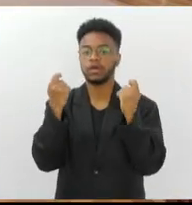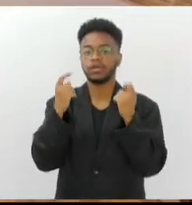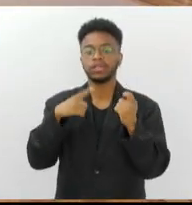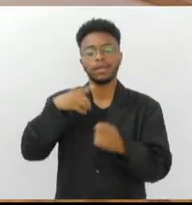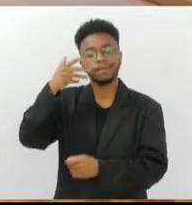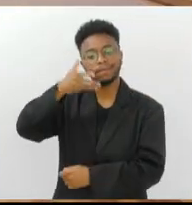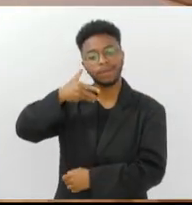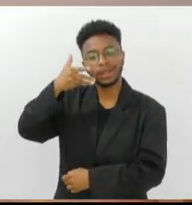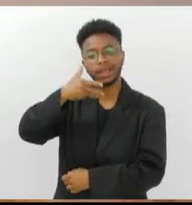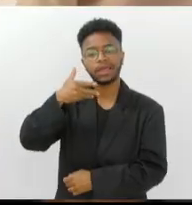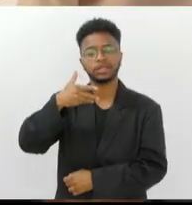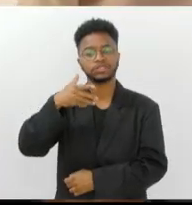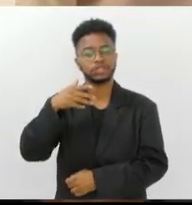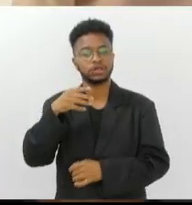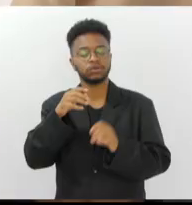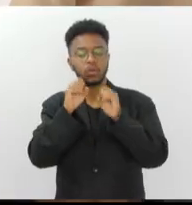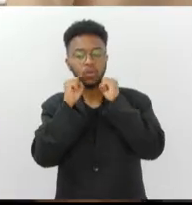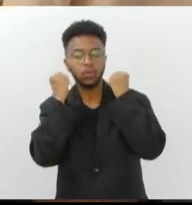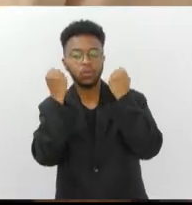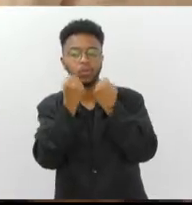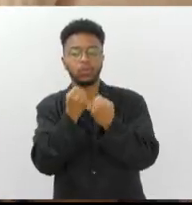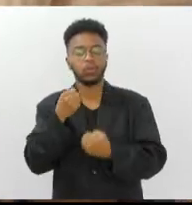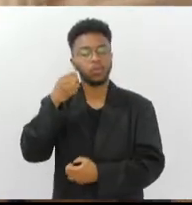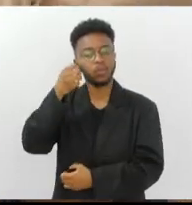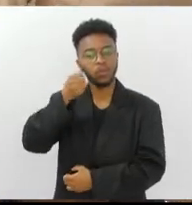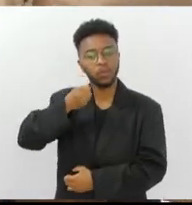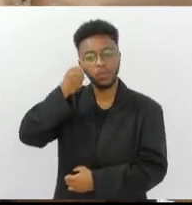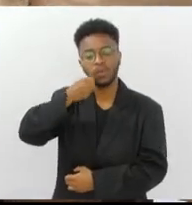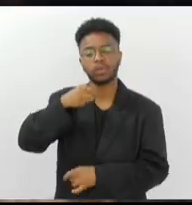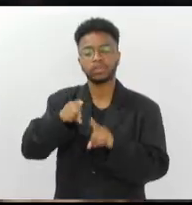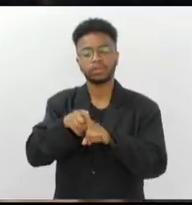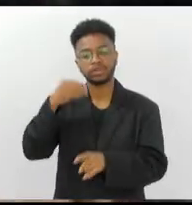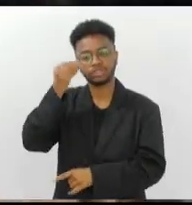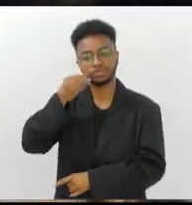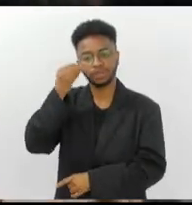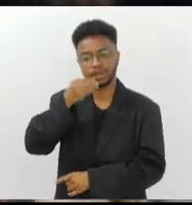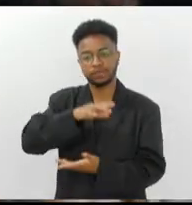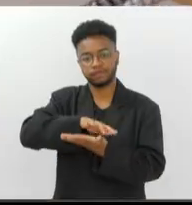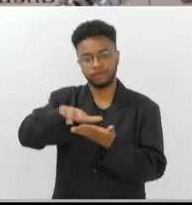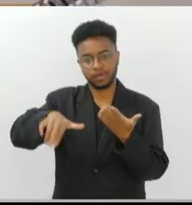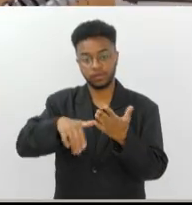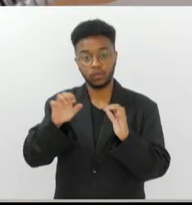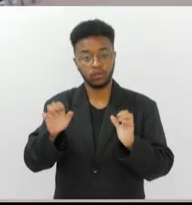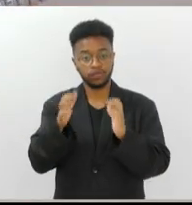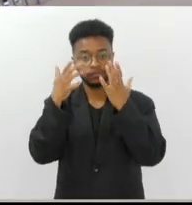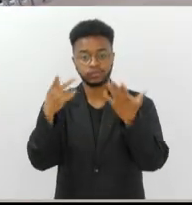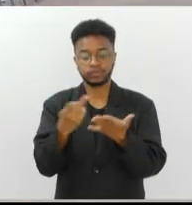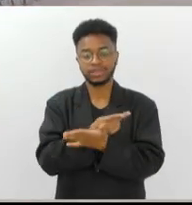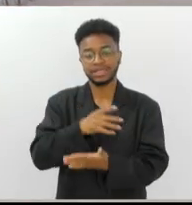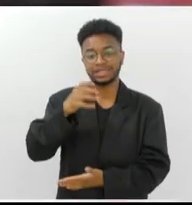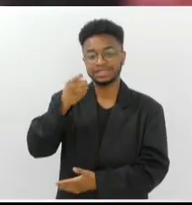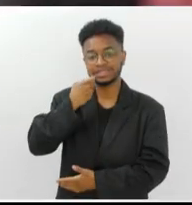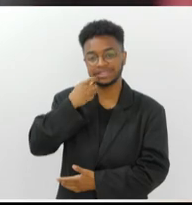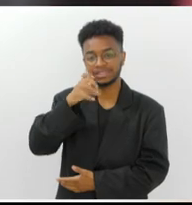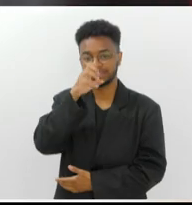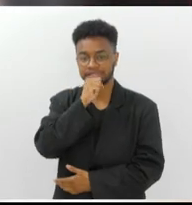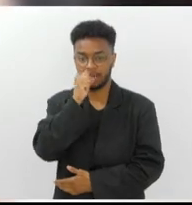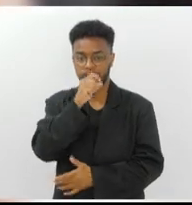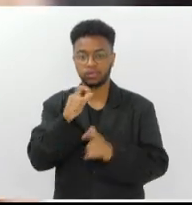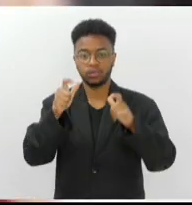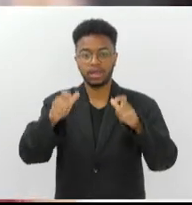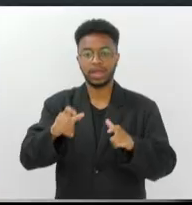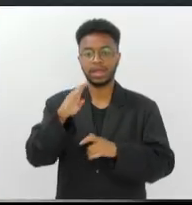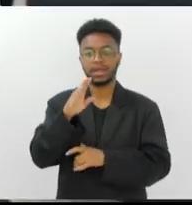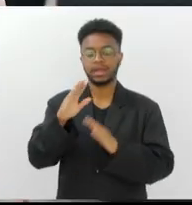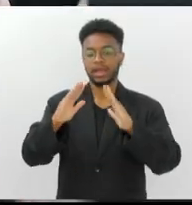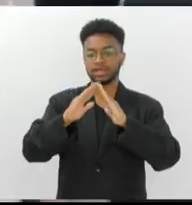palestras, painéis, workshops e experiências imersivas. O evento acontece nesta sexta e sábado na Casa Firjan, em